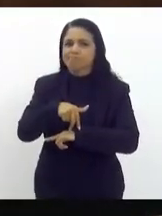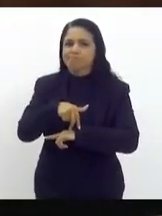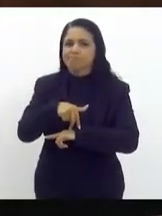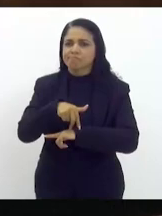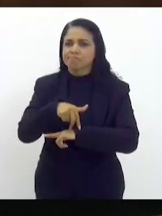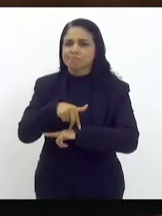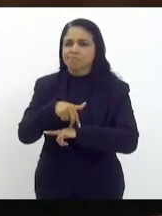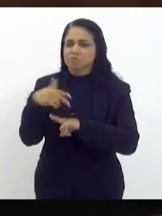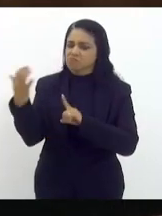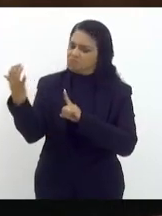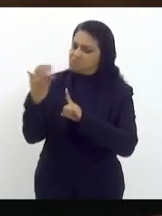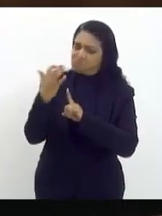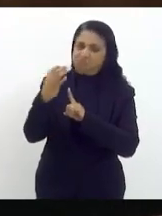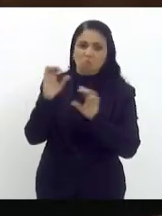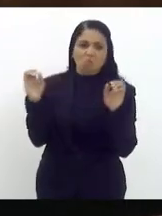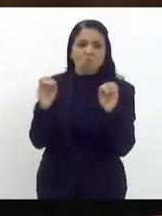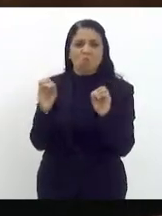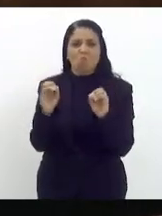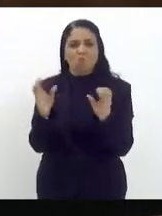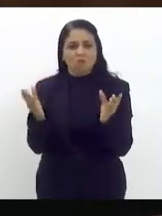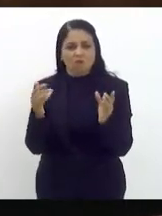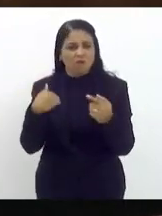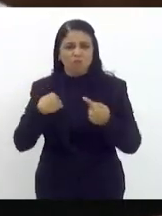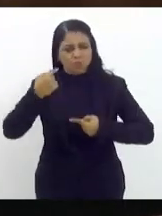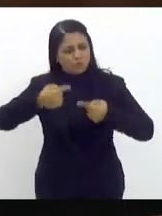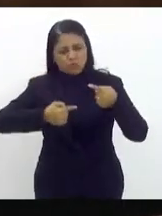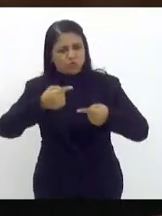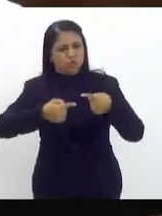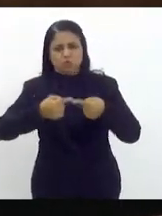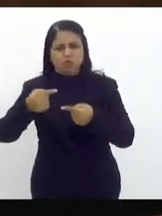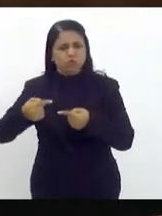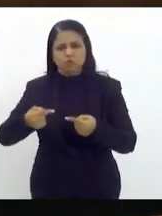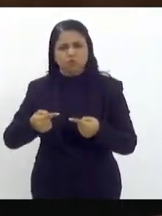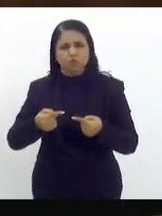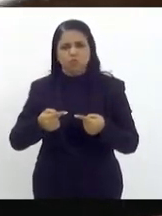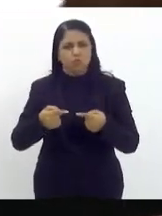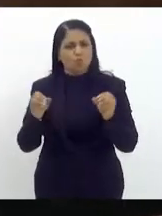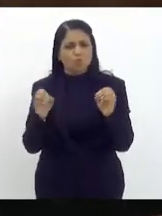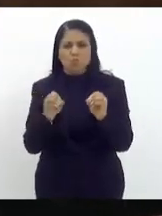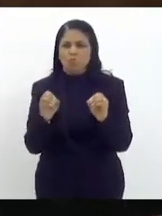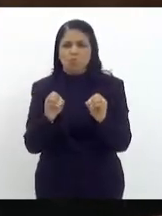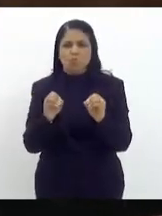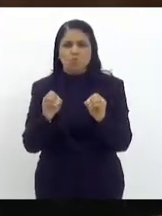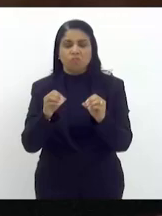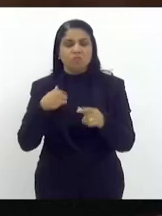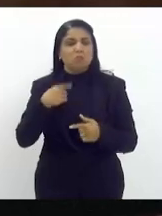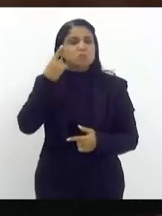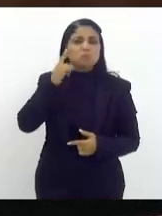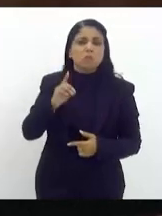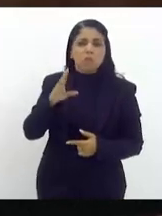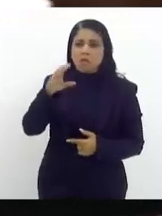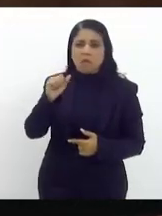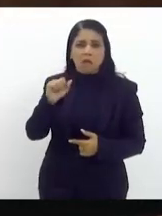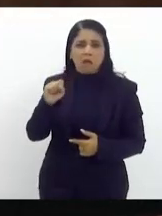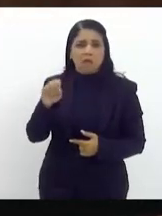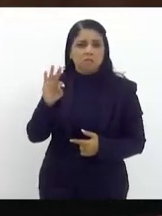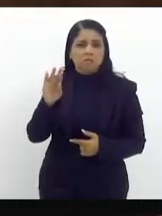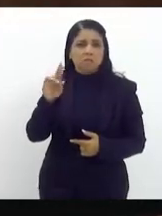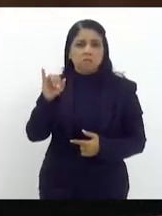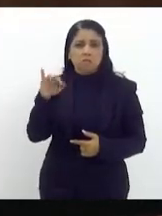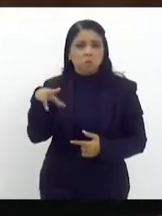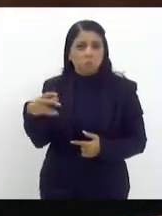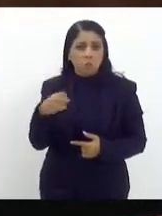nós não estamos aqui discutindo eu nem sabia que Castrinho era bolsonarista